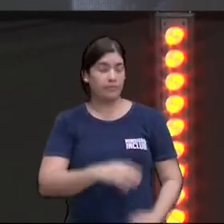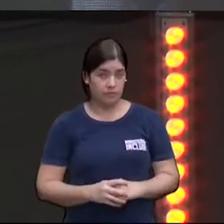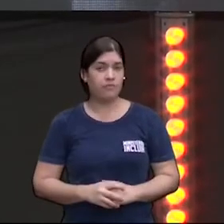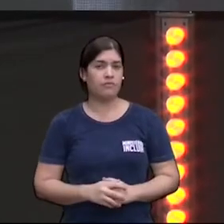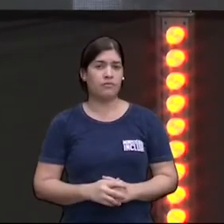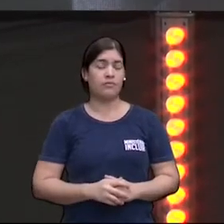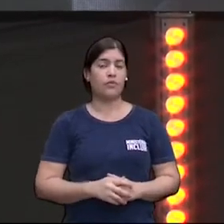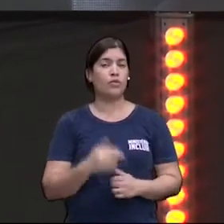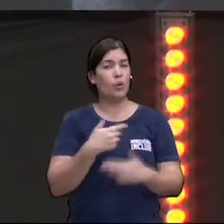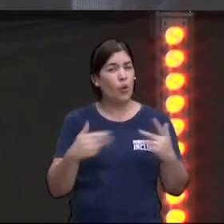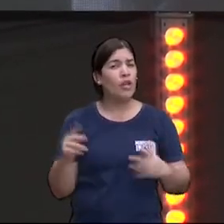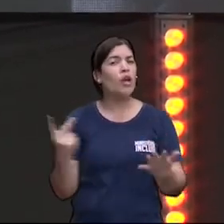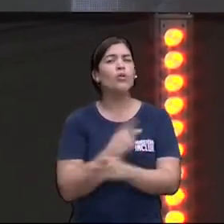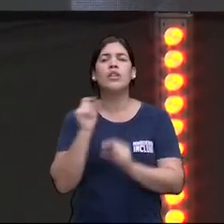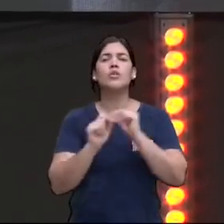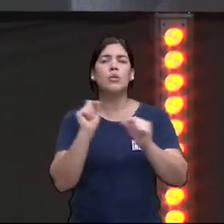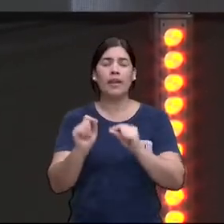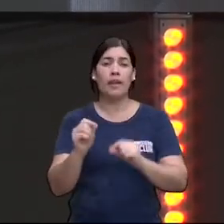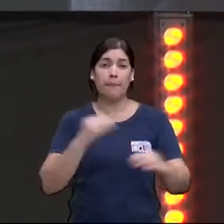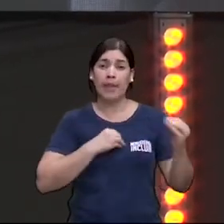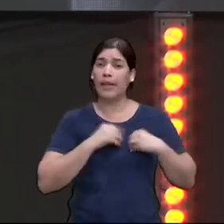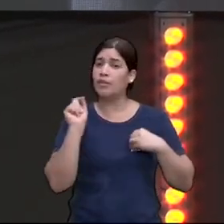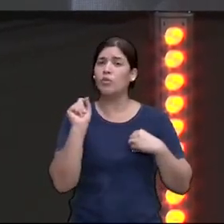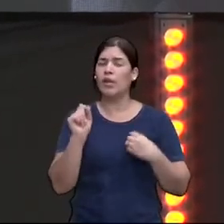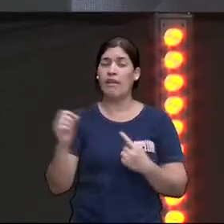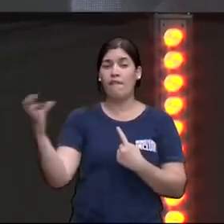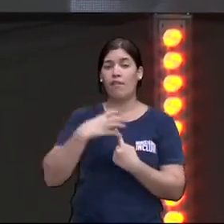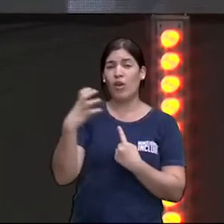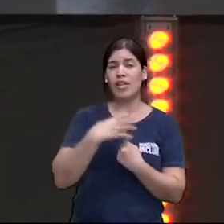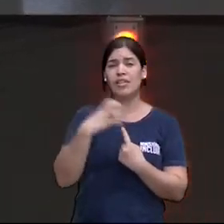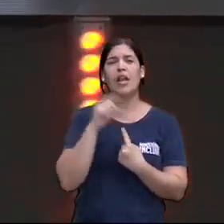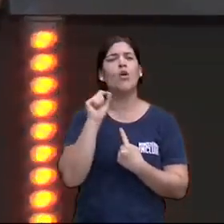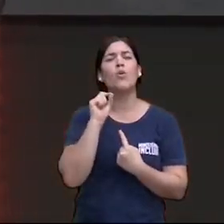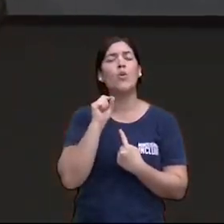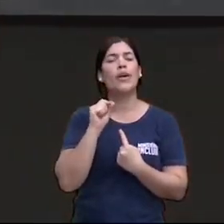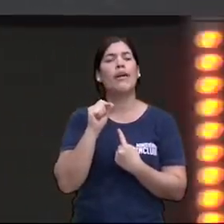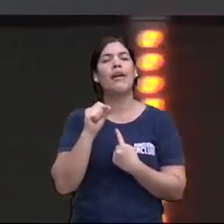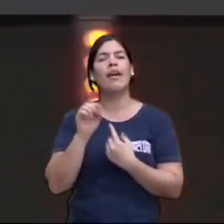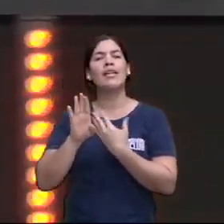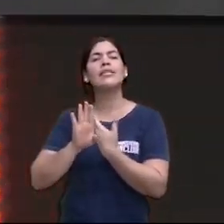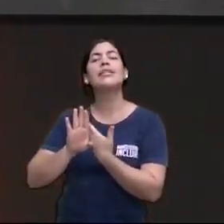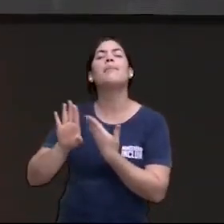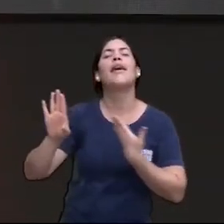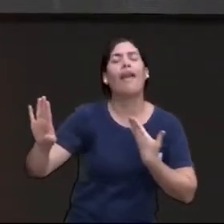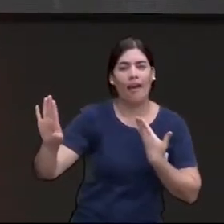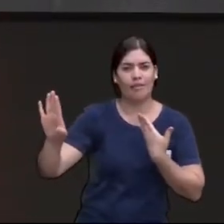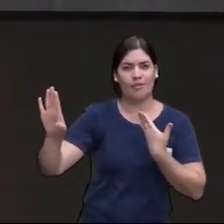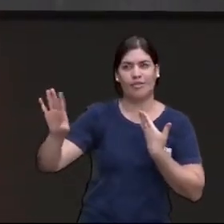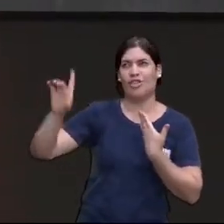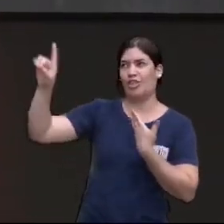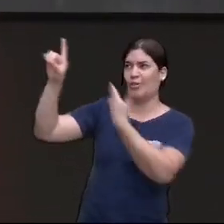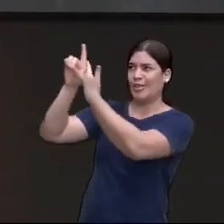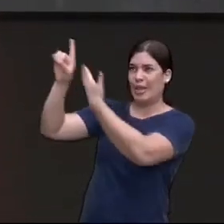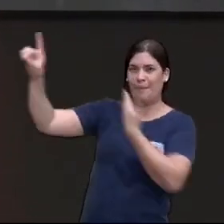uma outra coisa que acontece com o pecado, é outra influência do pecado é a separação, a gente começa a ficar separado de Deus